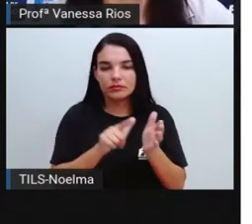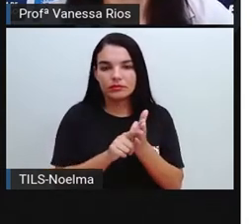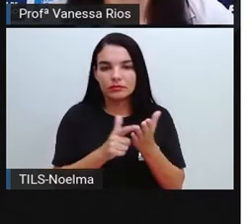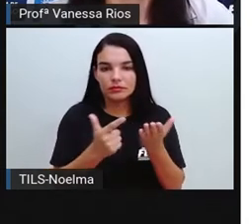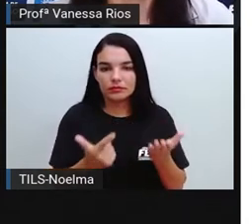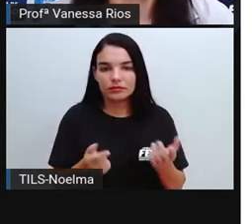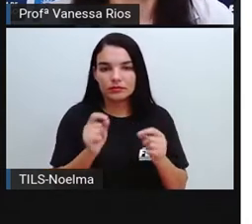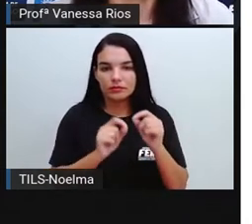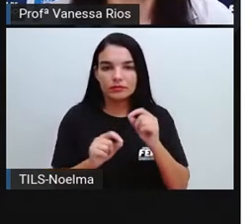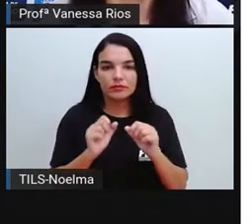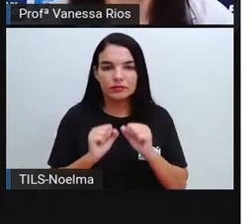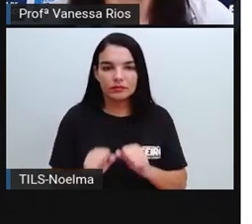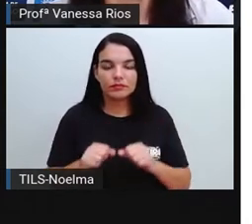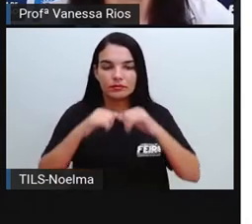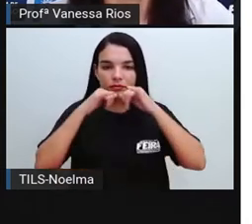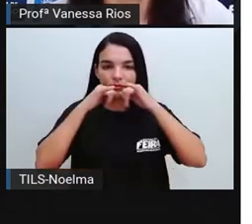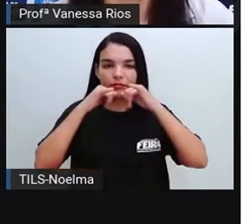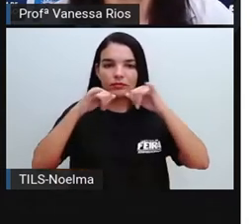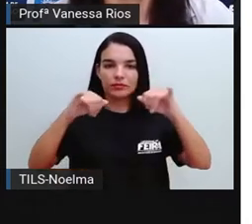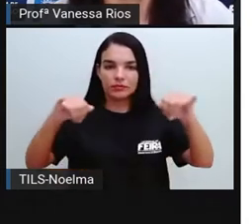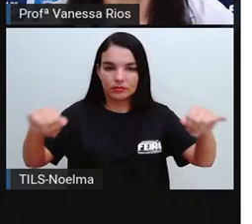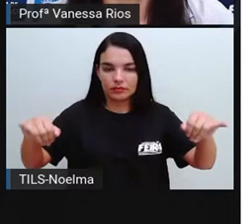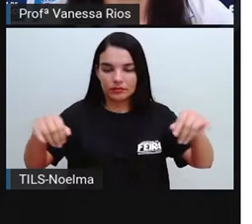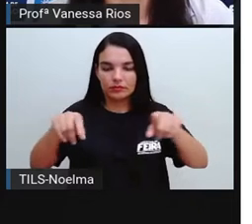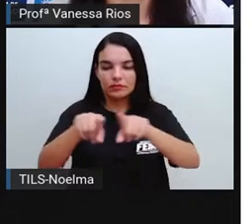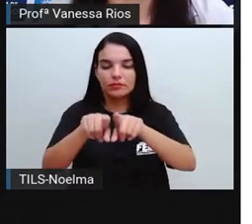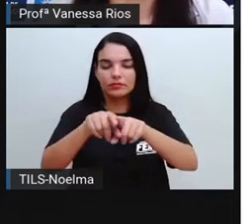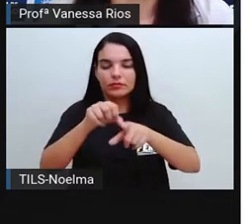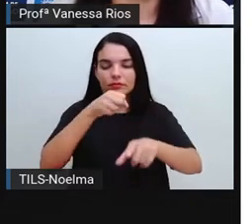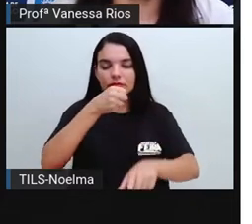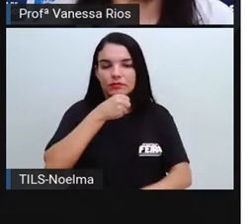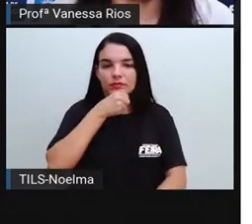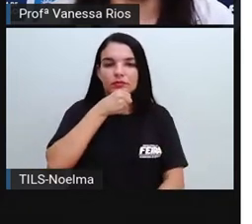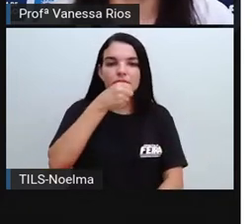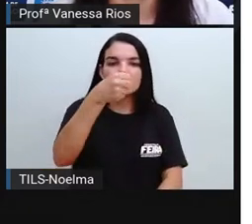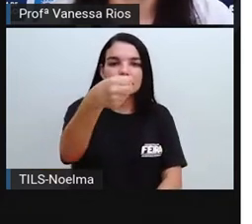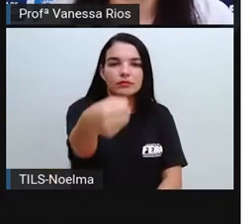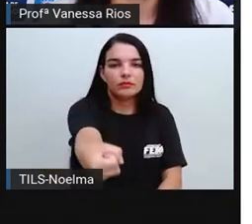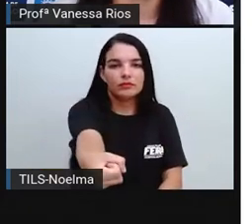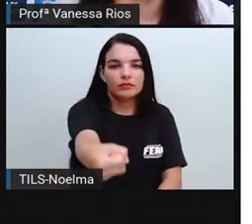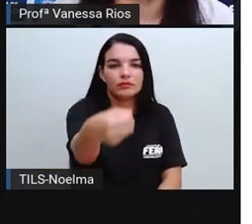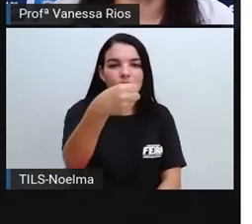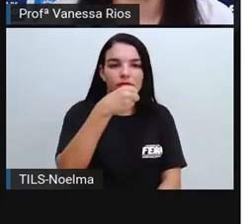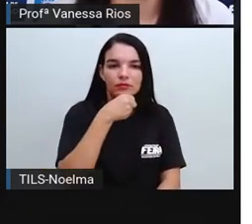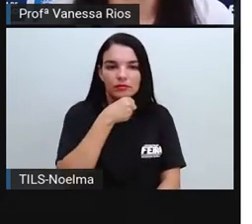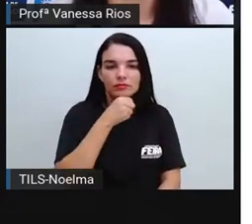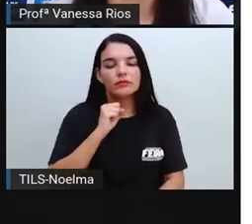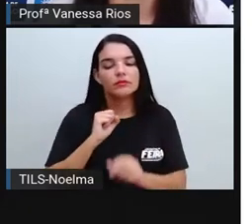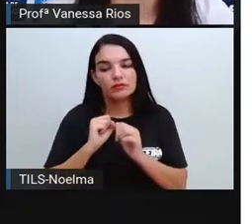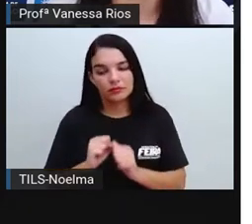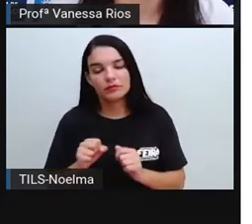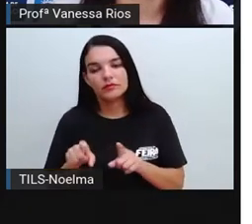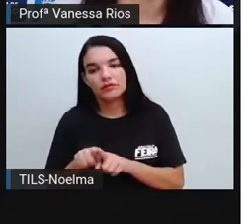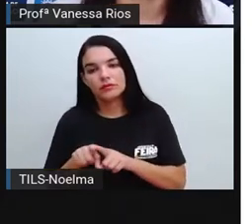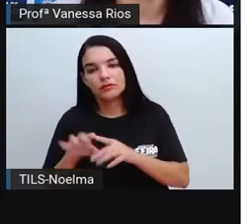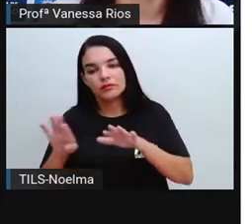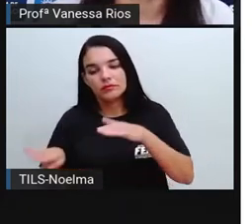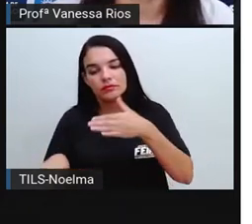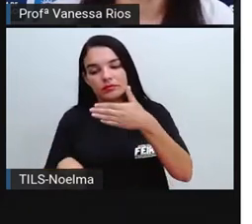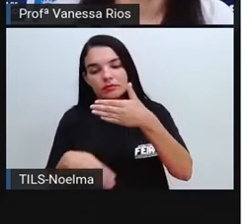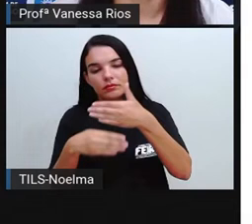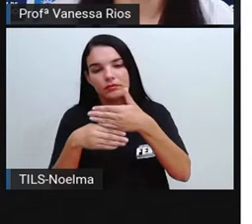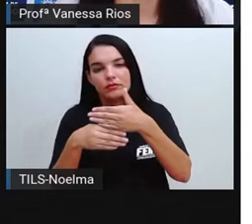as entrevistas, elas podem trazer complementos de informações para outros gêneros